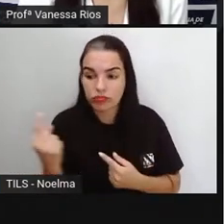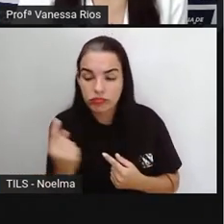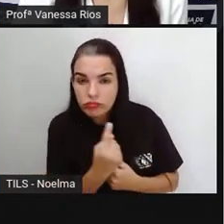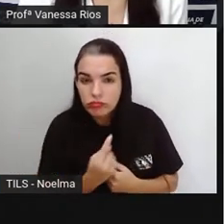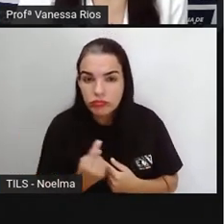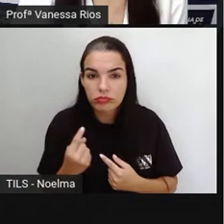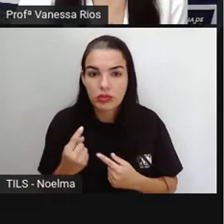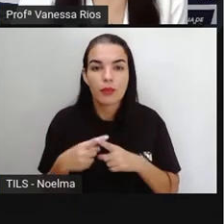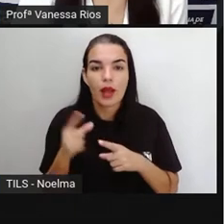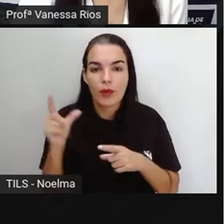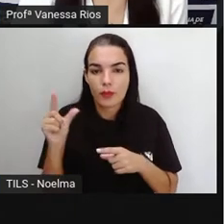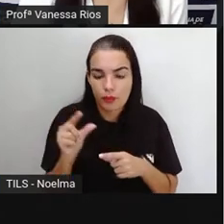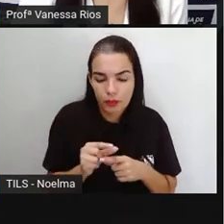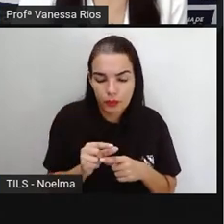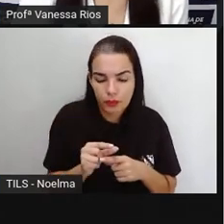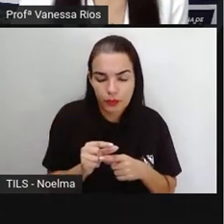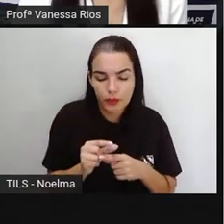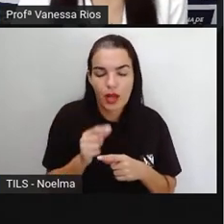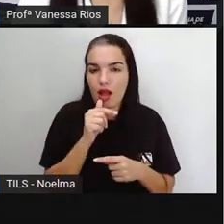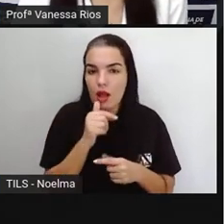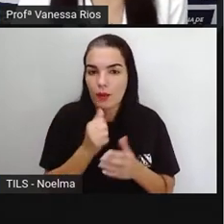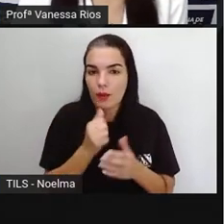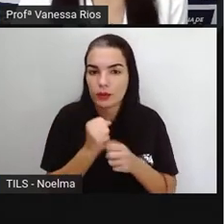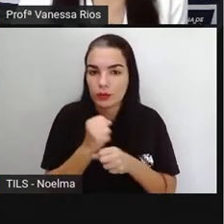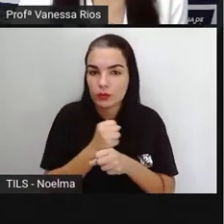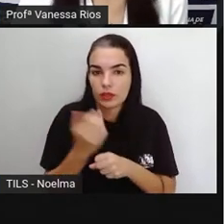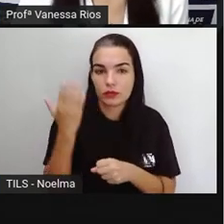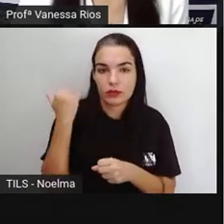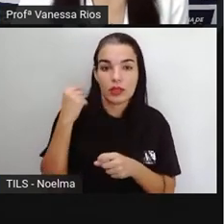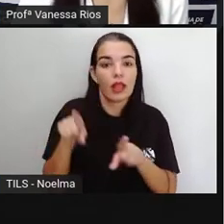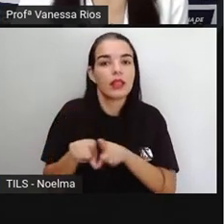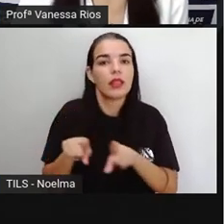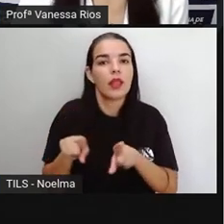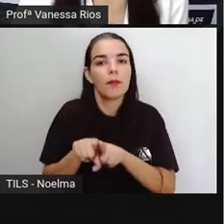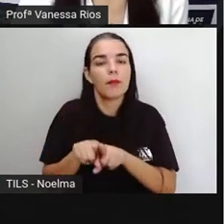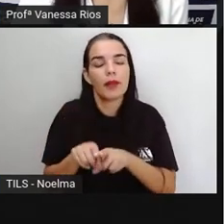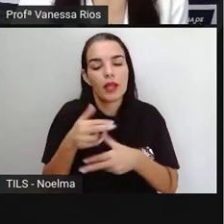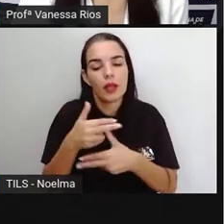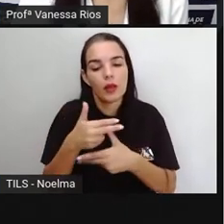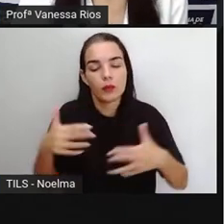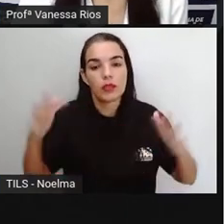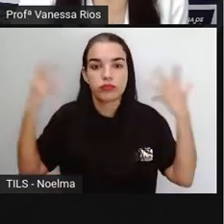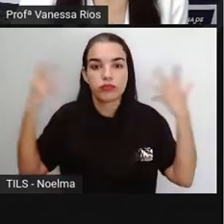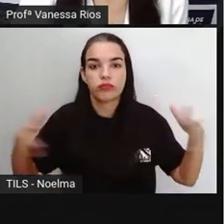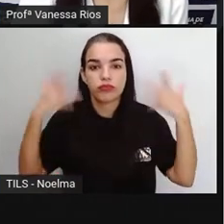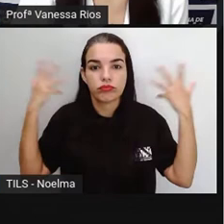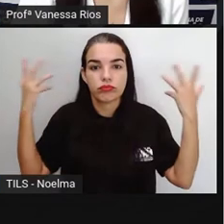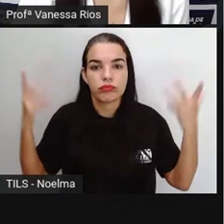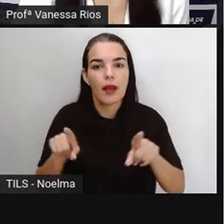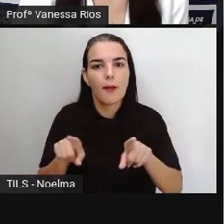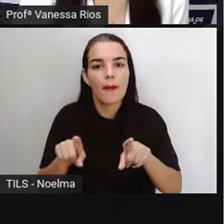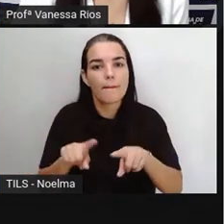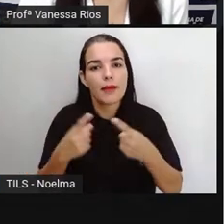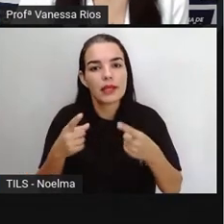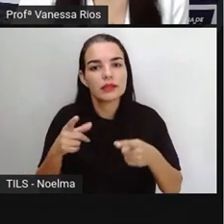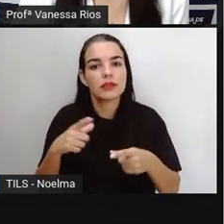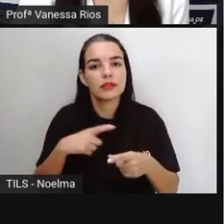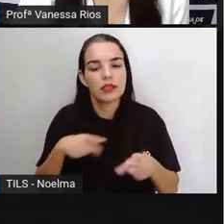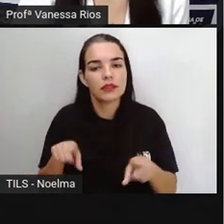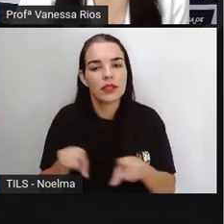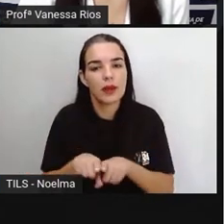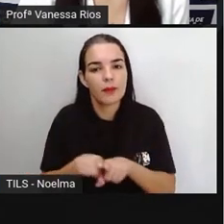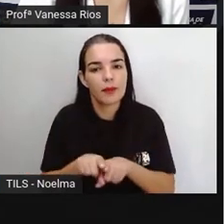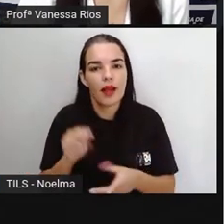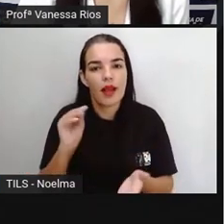consumo nos anos anteriores e fatores climáticos, mas tem também uma falta crônica de investimento.